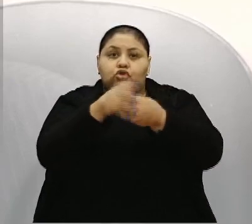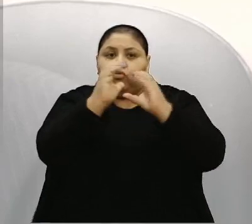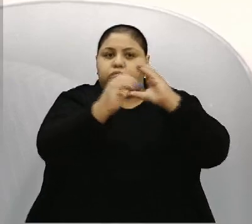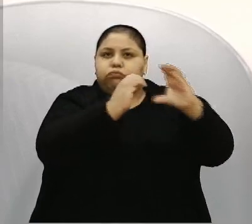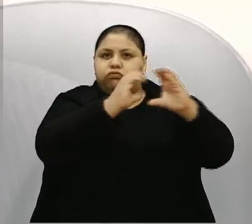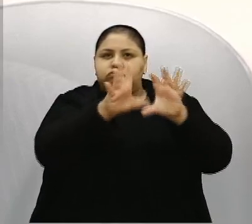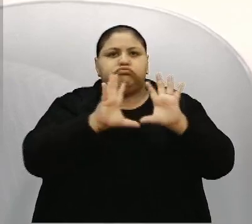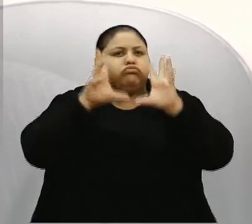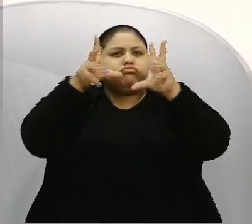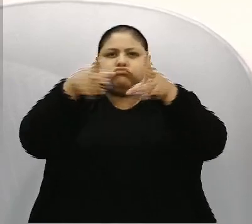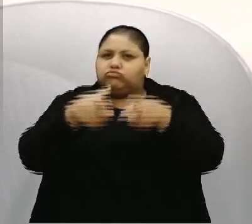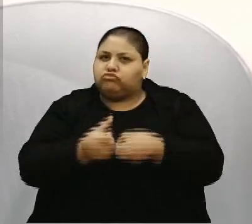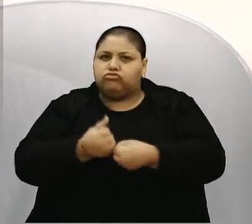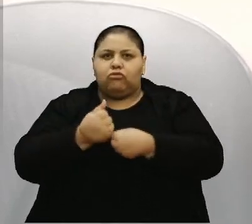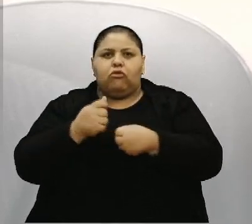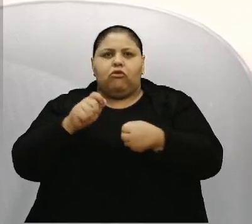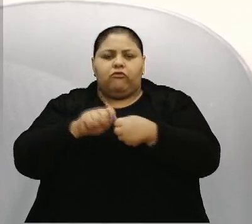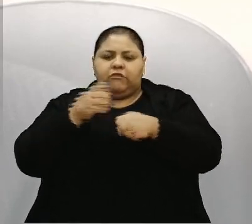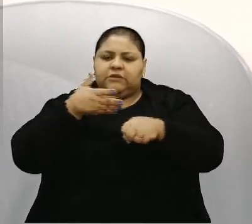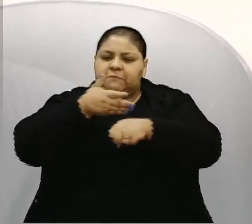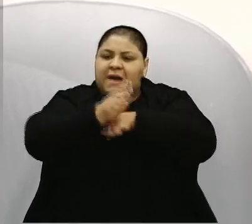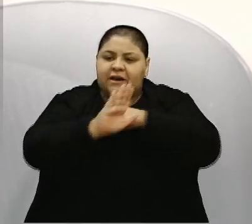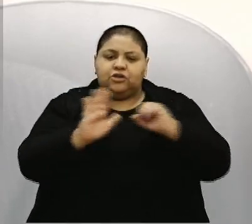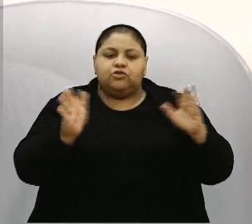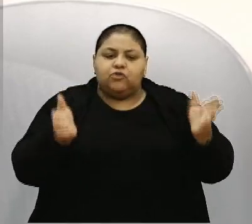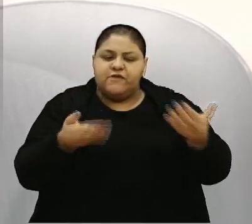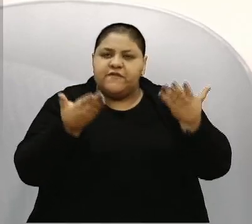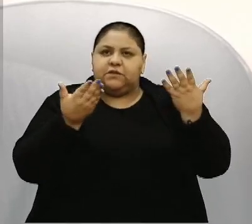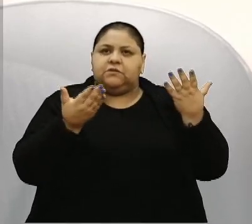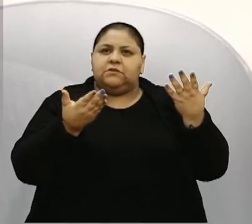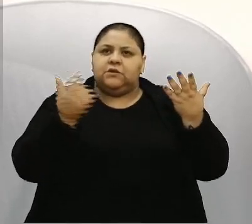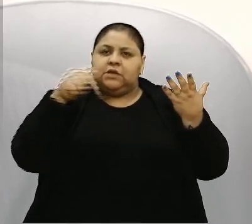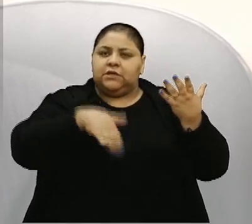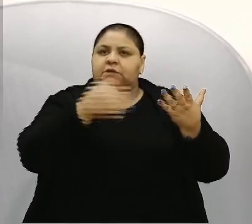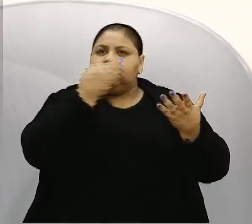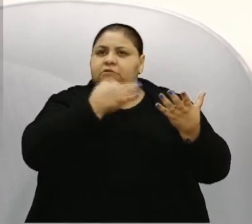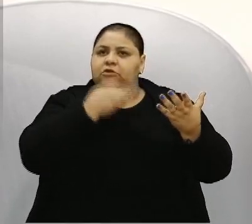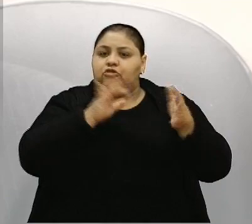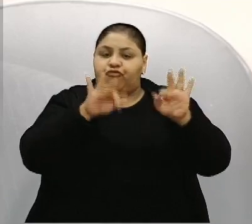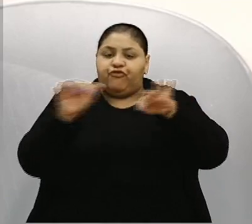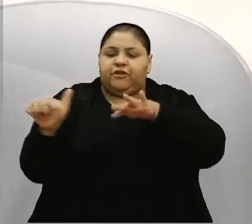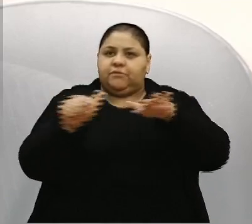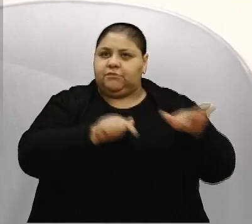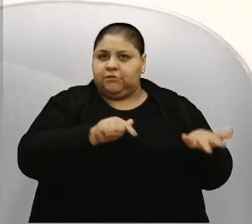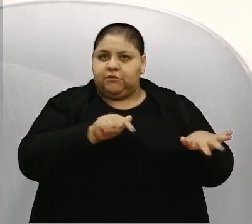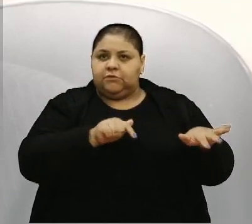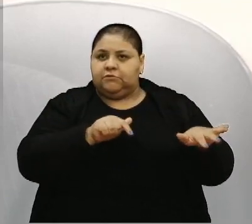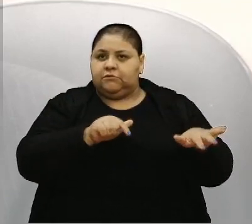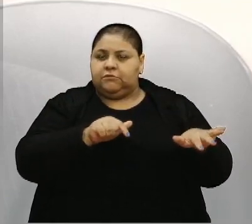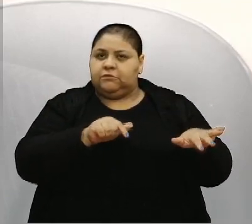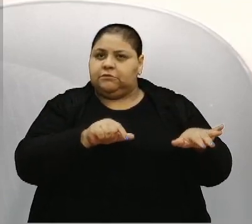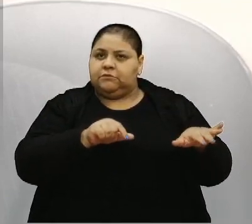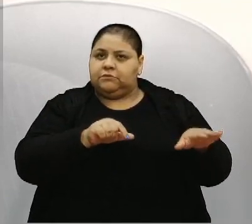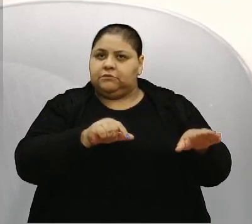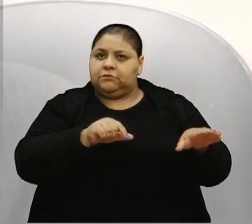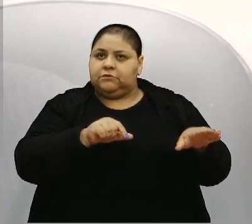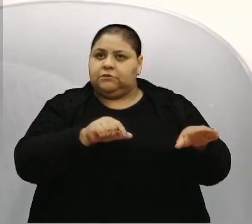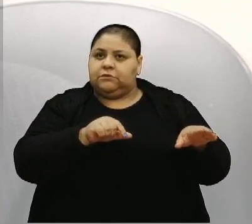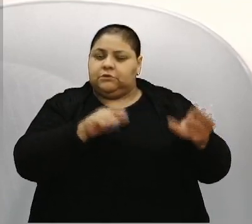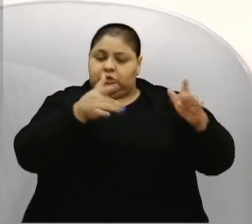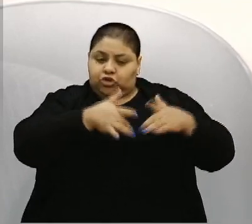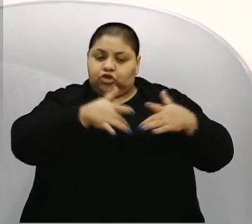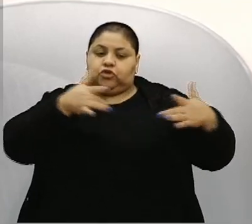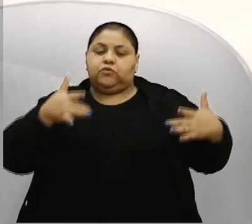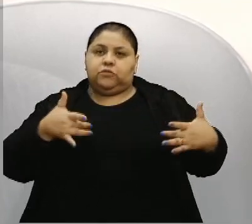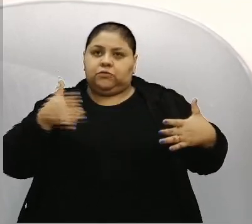todo mundo que esteve envolvido naquele grande evento, um dos grandes eventos da cidade no final de semana e que serviu de solidariedade também,